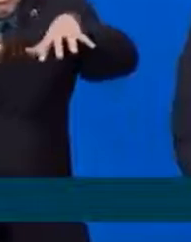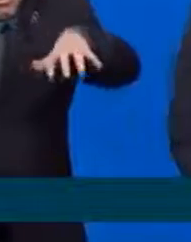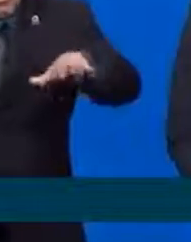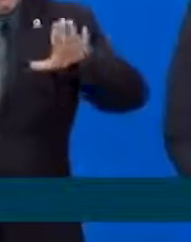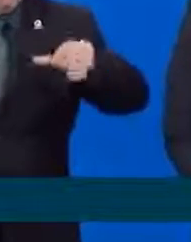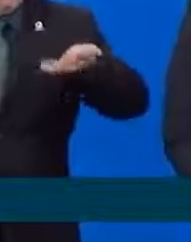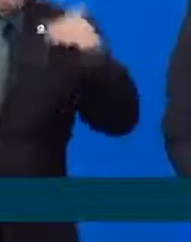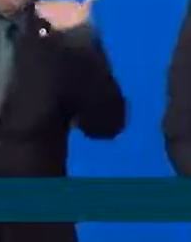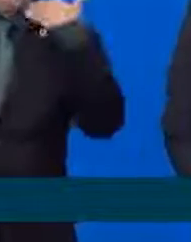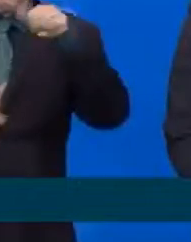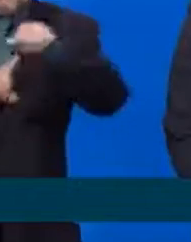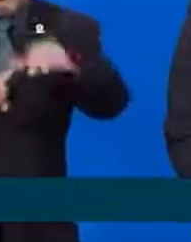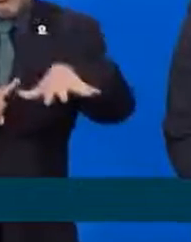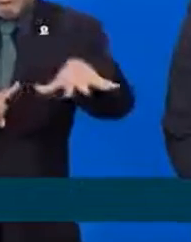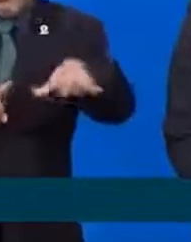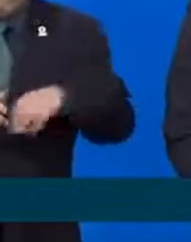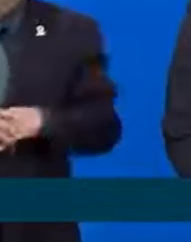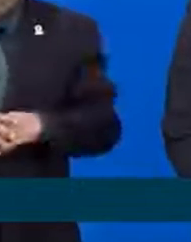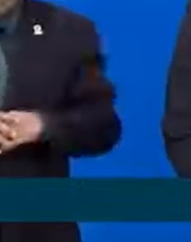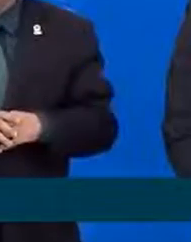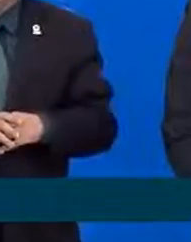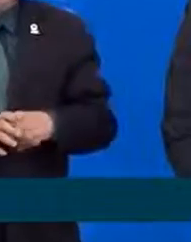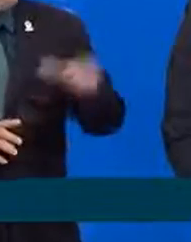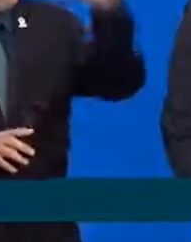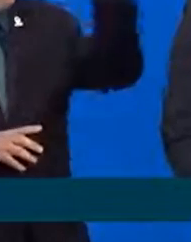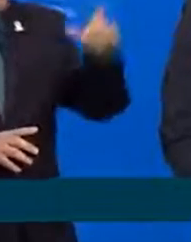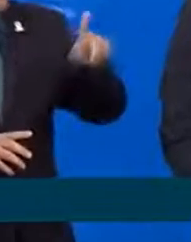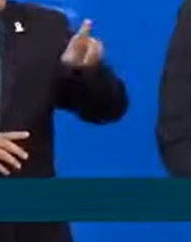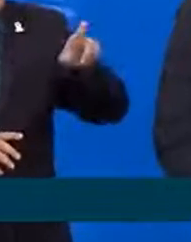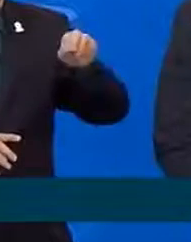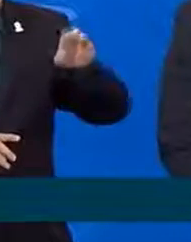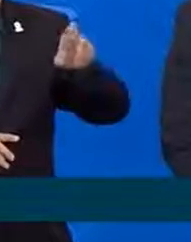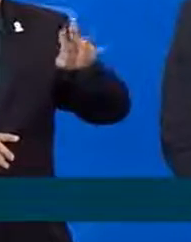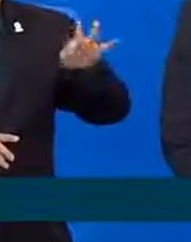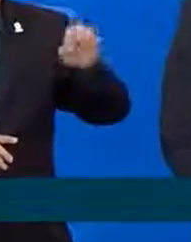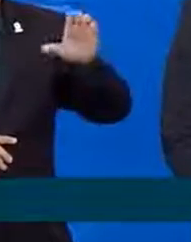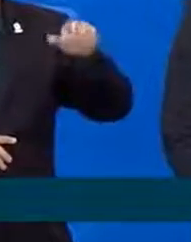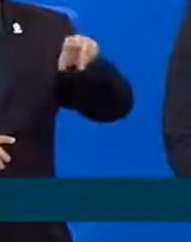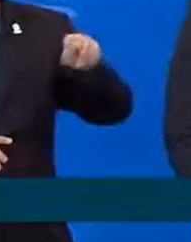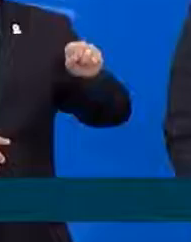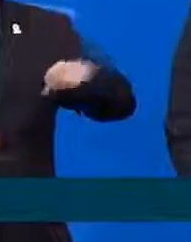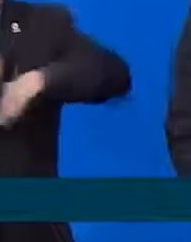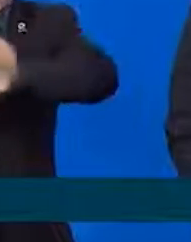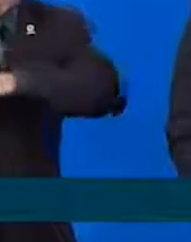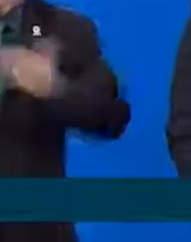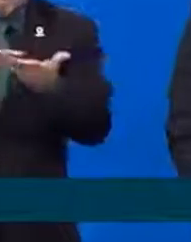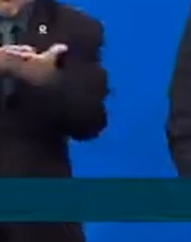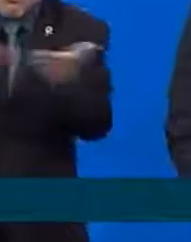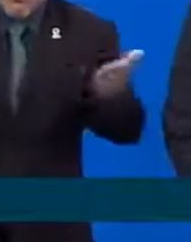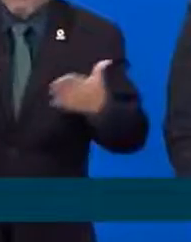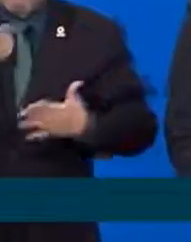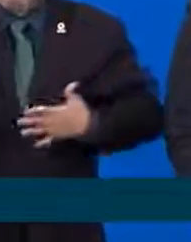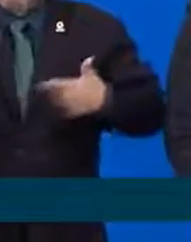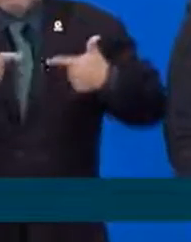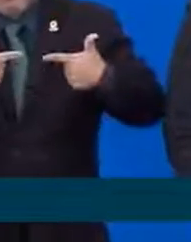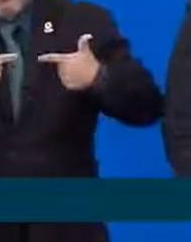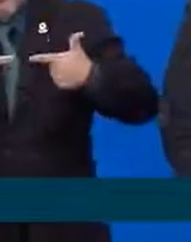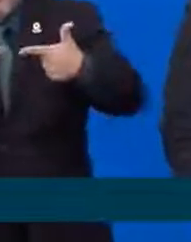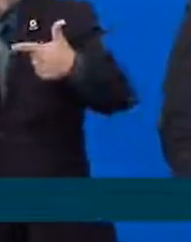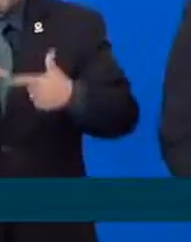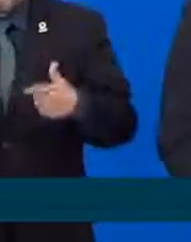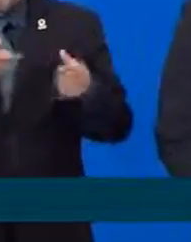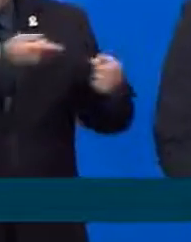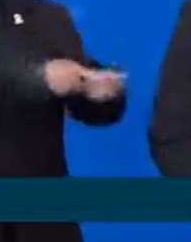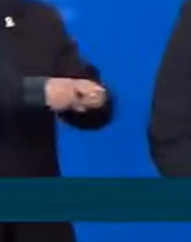Banco Central, através do senhor Roberto Campos, vai anunciar daqui a pouco mais uma medida, tendo como